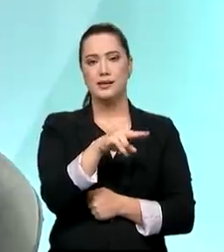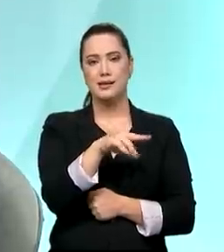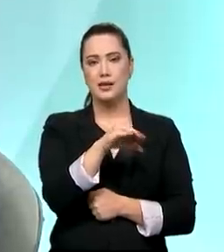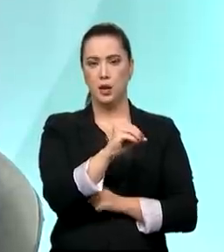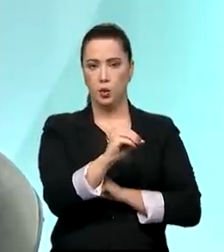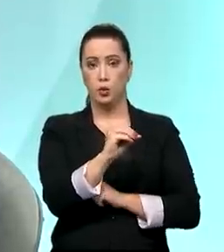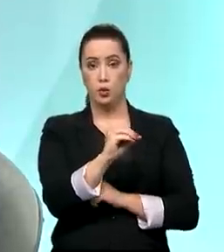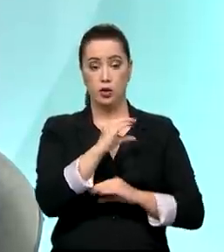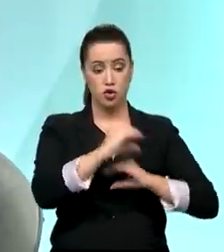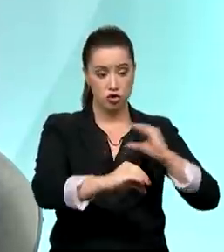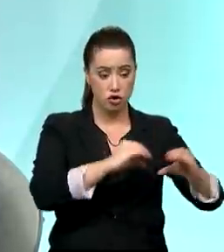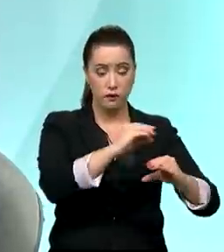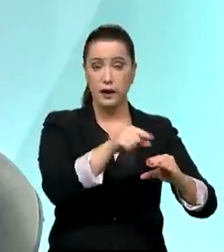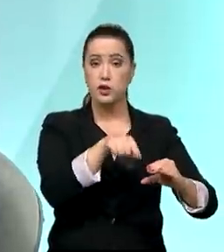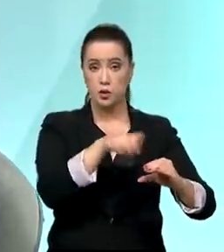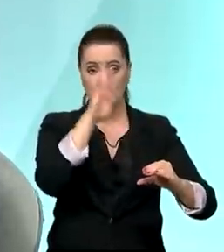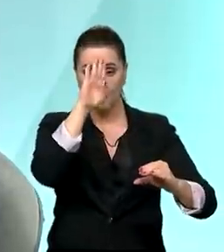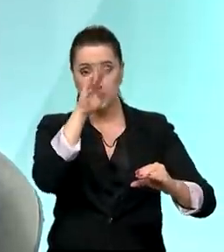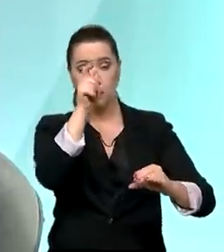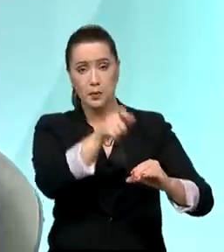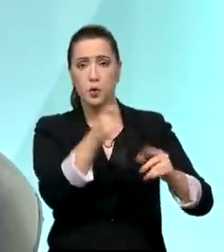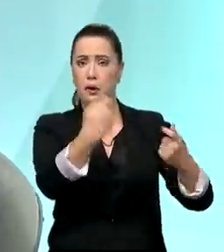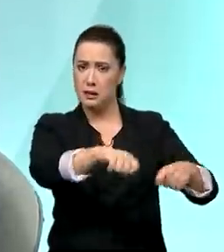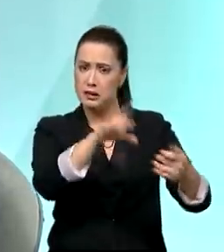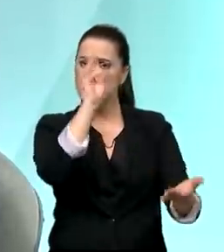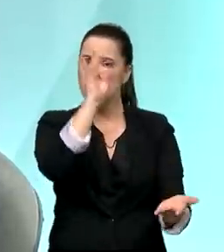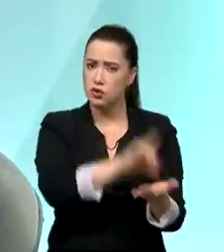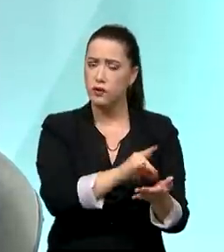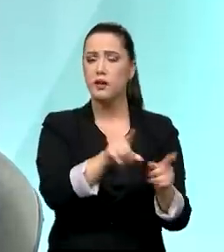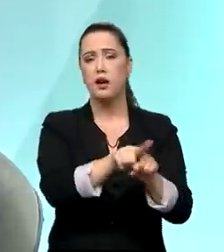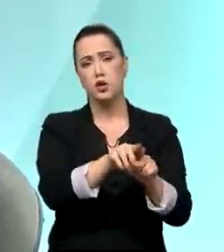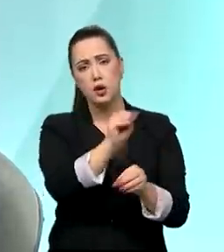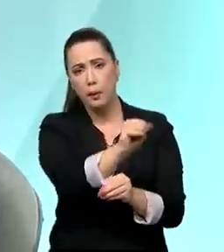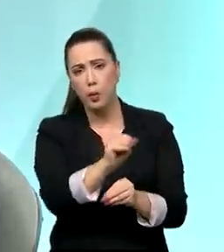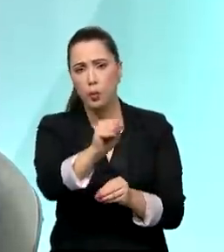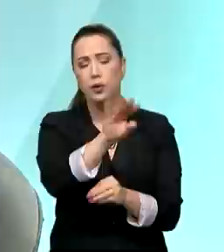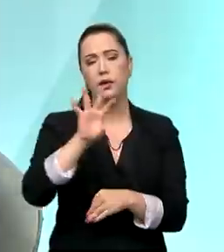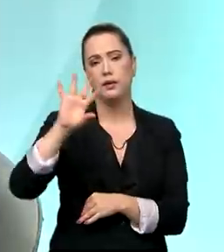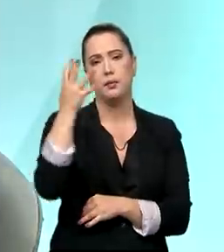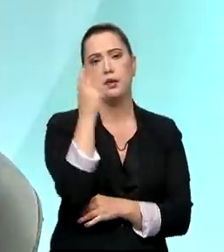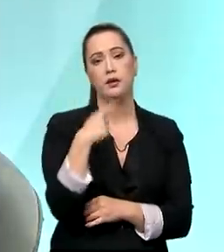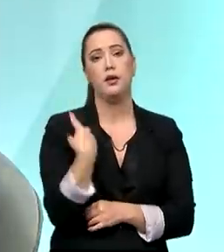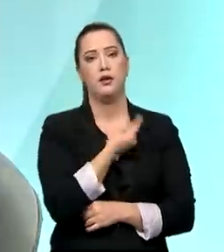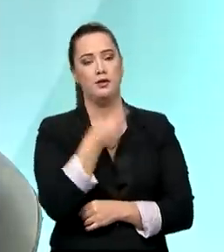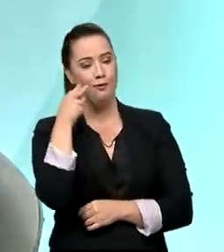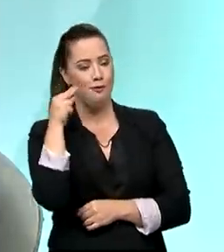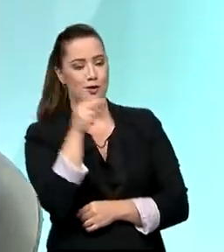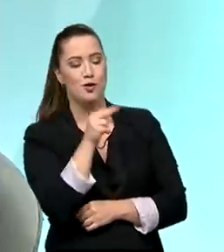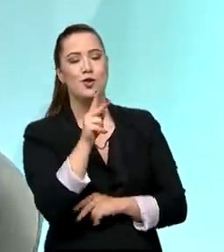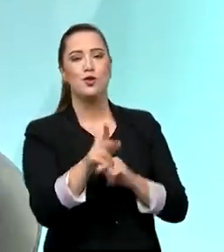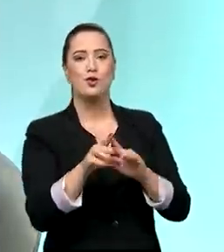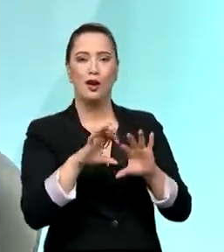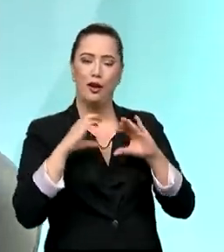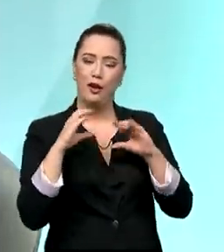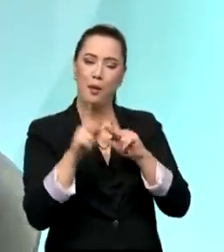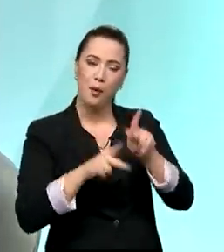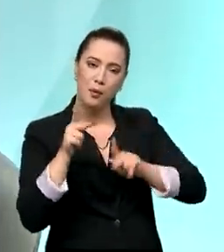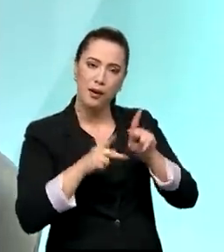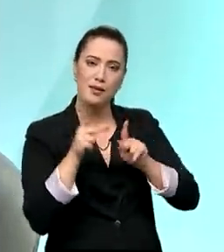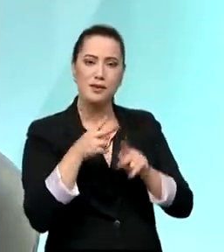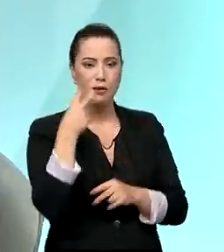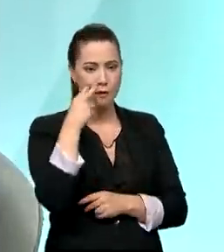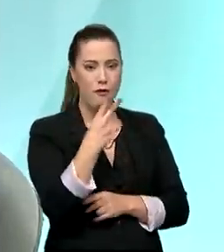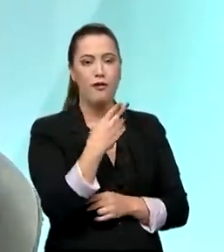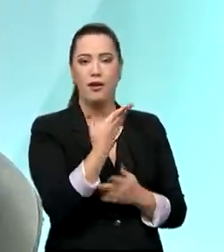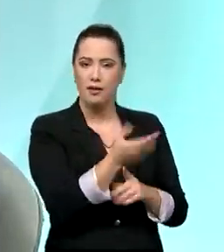a Caixa reconhecida do lado social e reconhecida em financiar quem mais precisa, ao invés